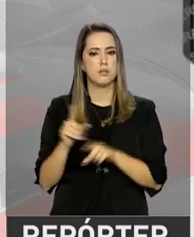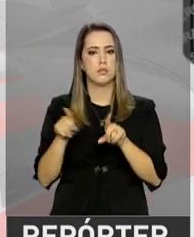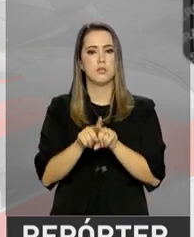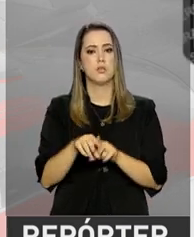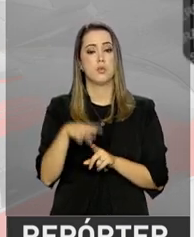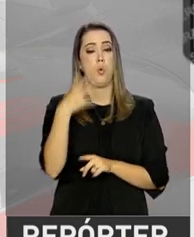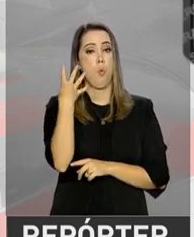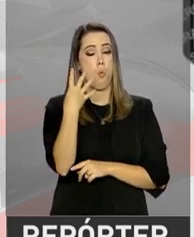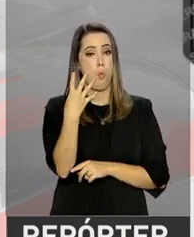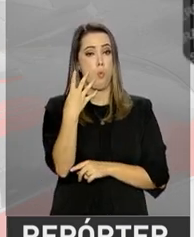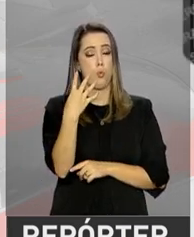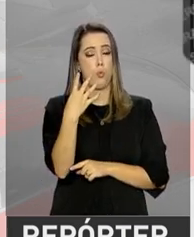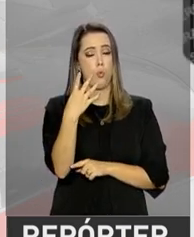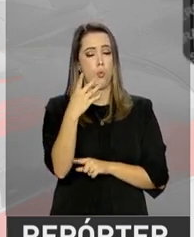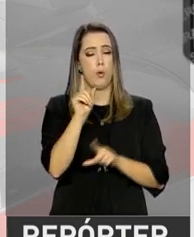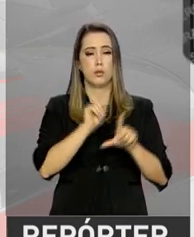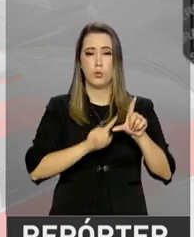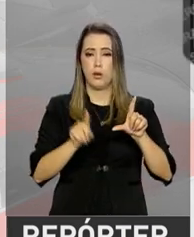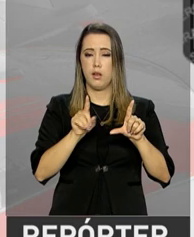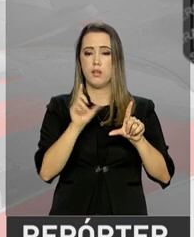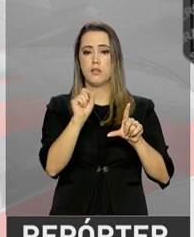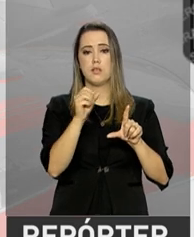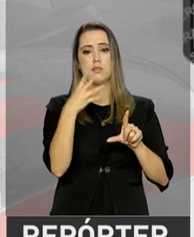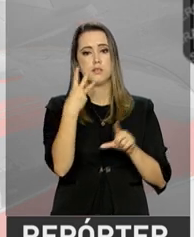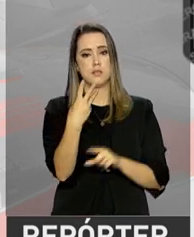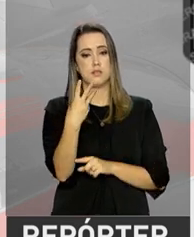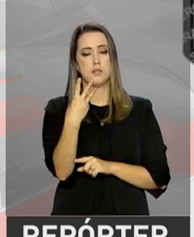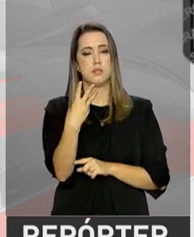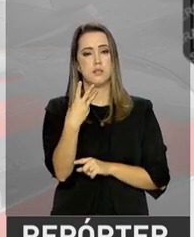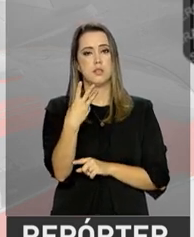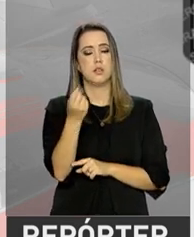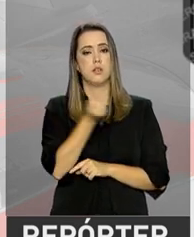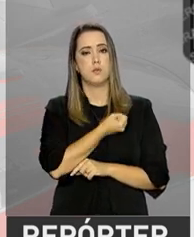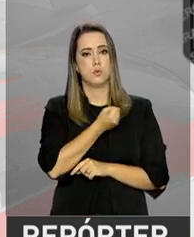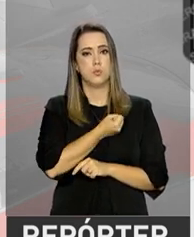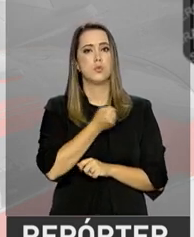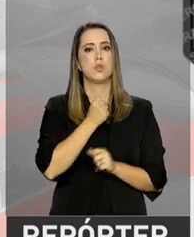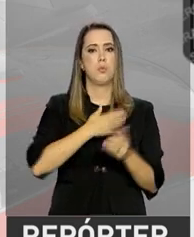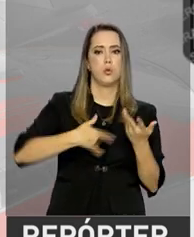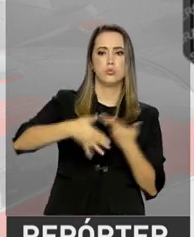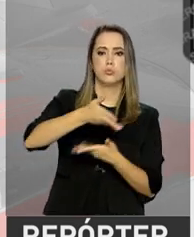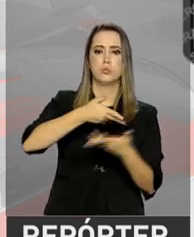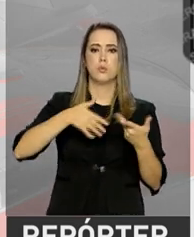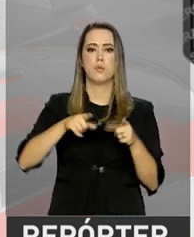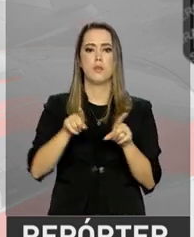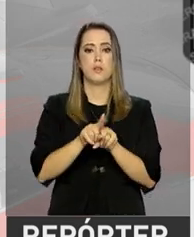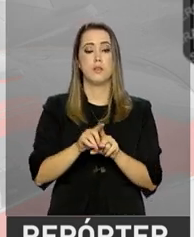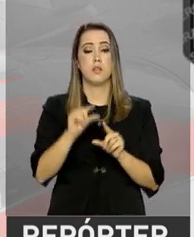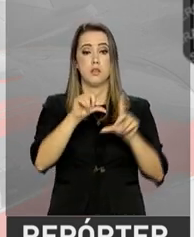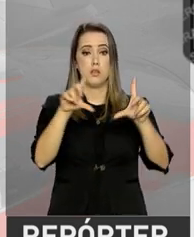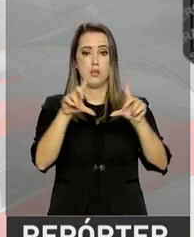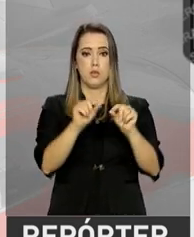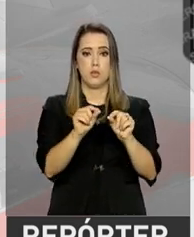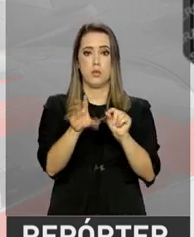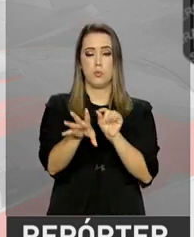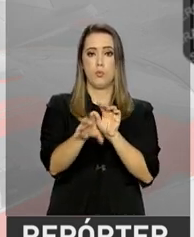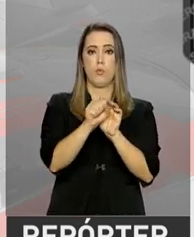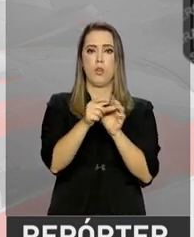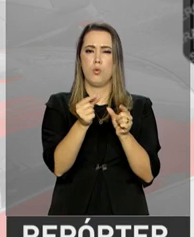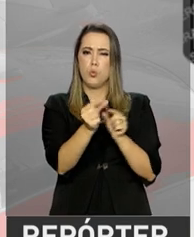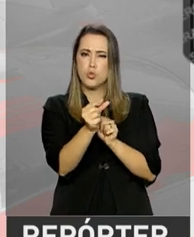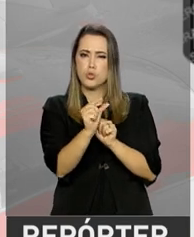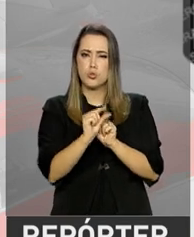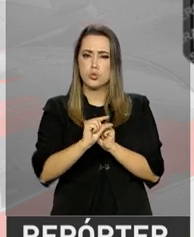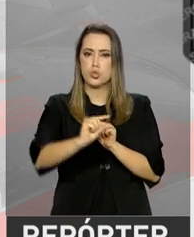e três números que podem ser embaralhados aleatoriamente. A placa também terá um chip e um código de leituras para